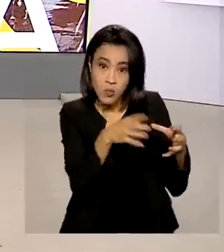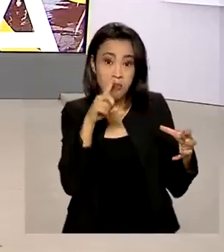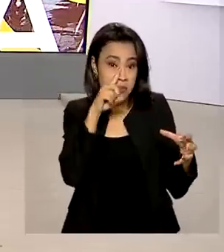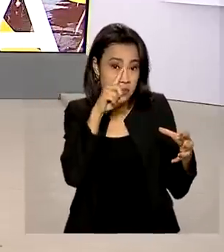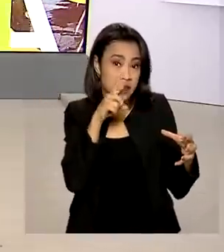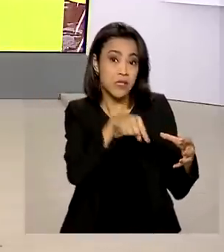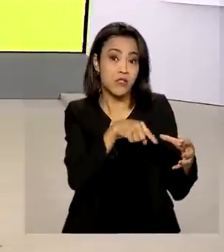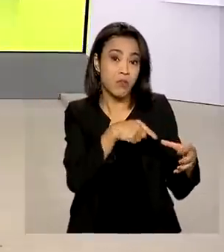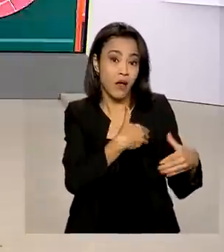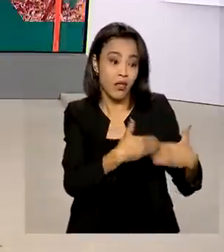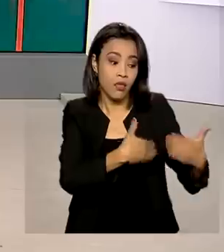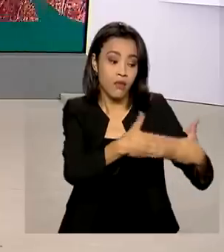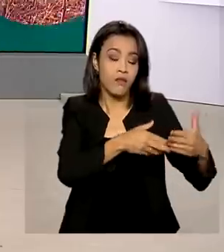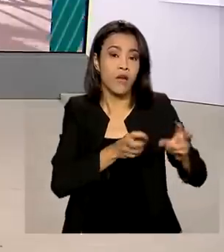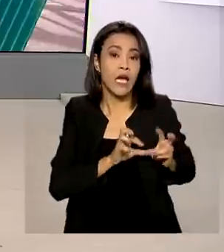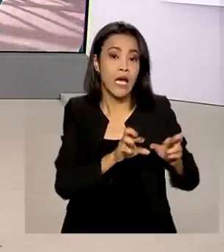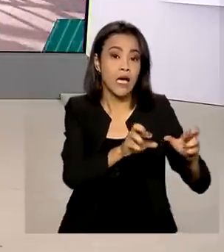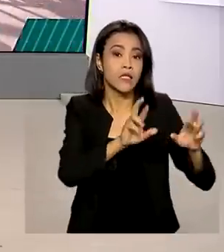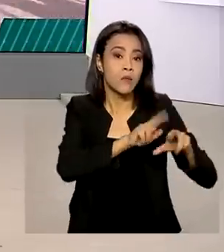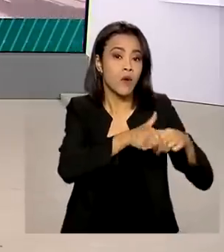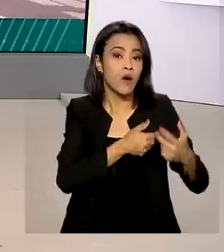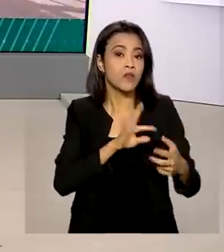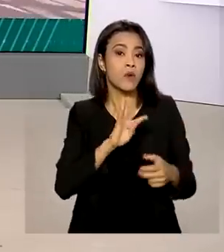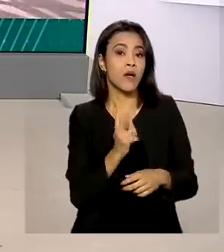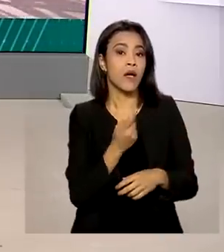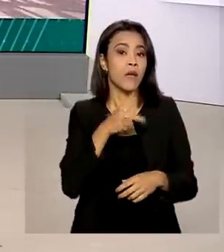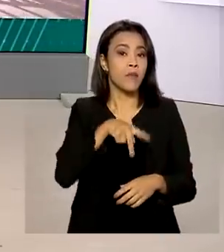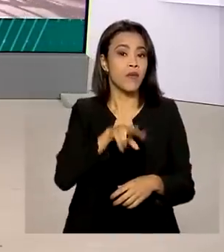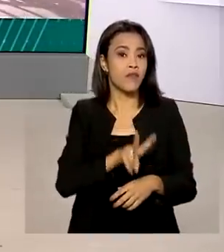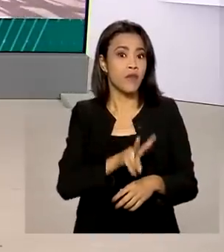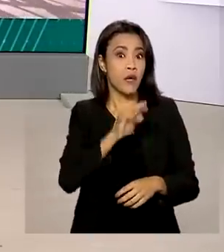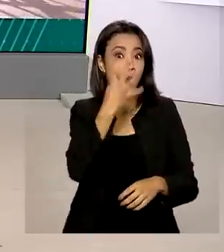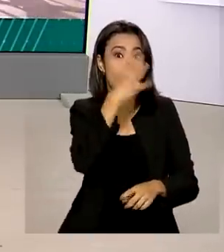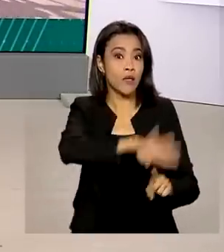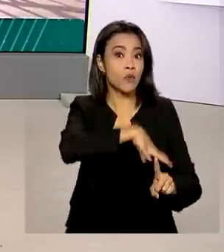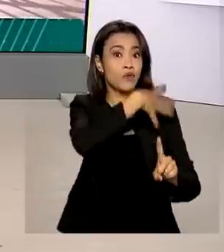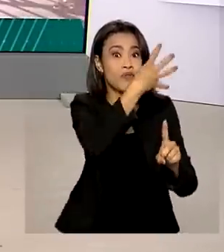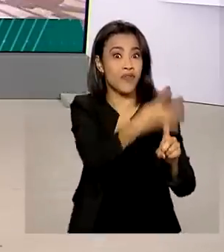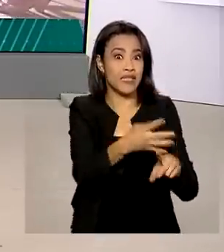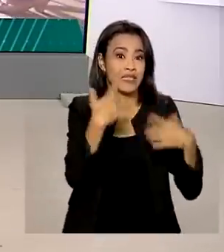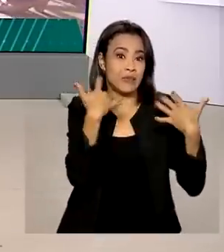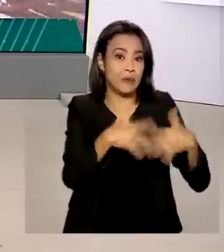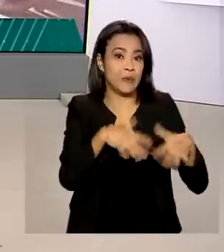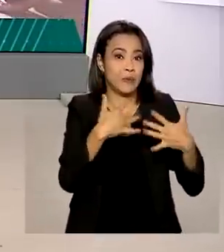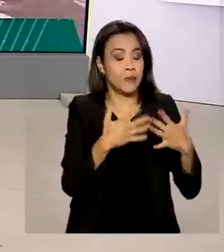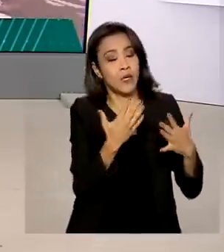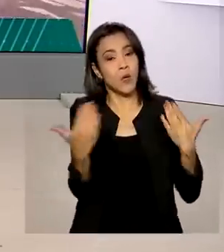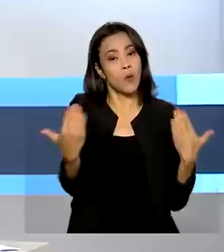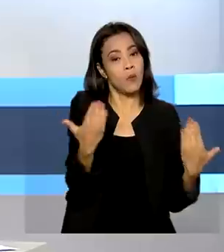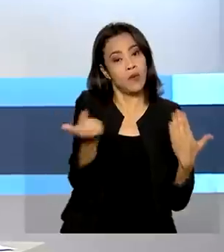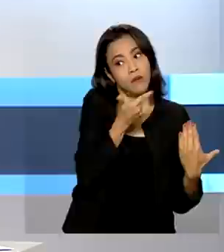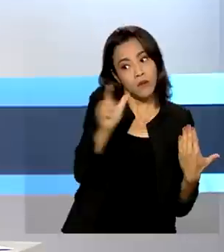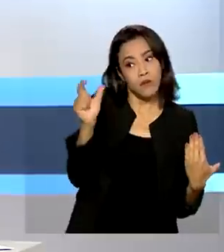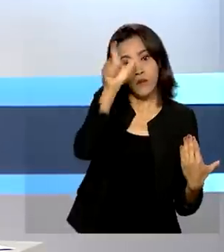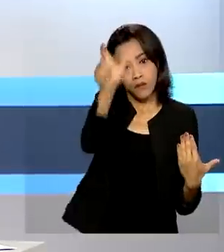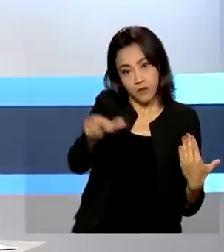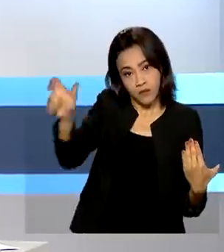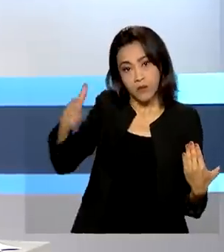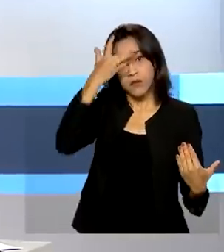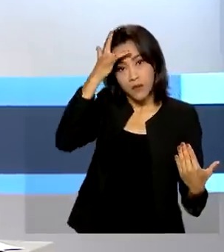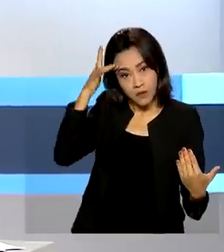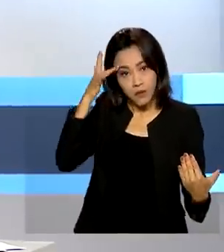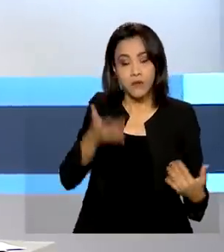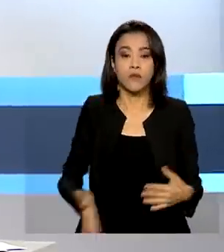câncer relacionado ao HPV quatro vezes maior em relação a outras pessoas. O